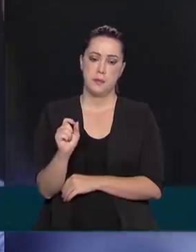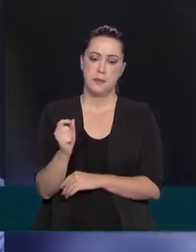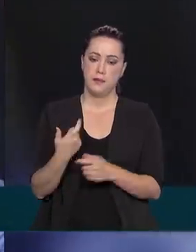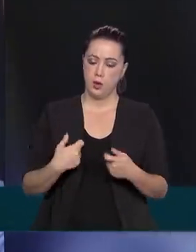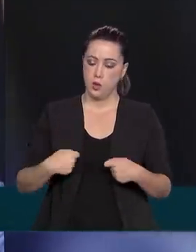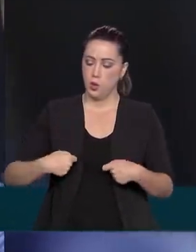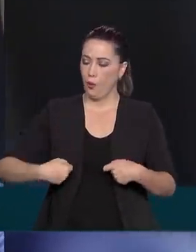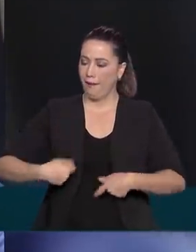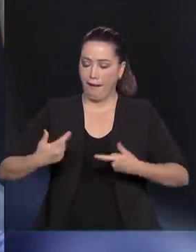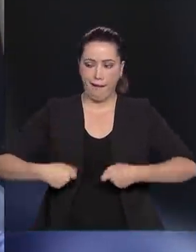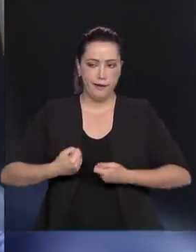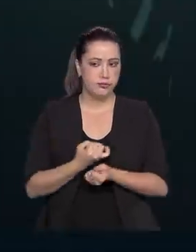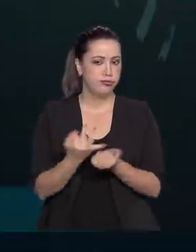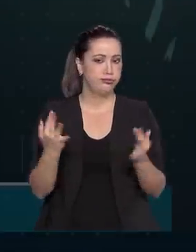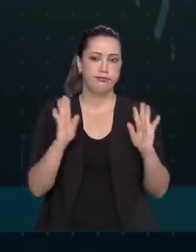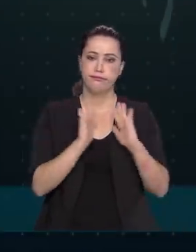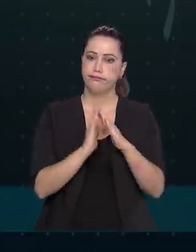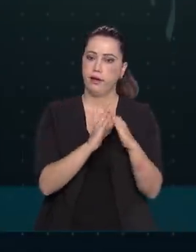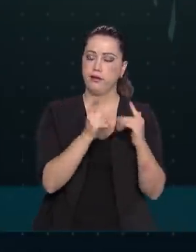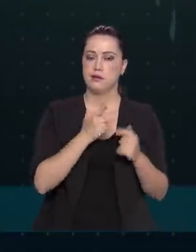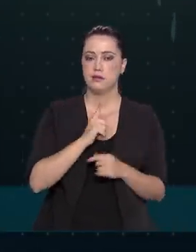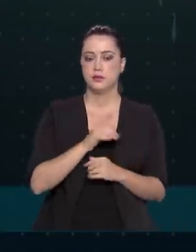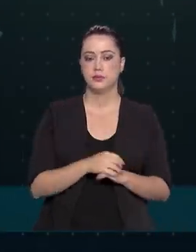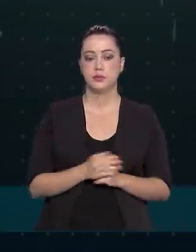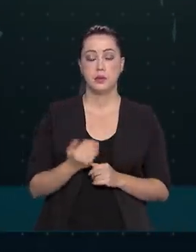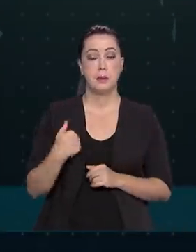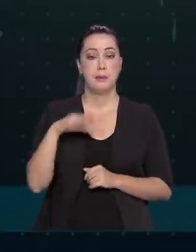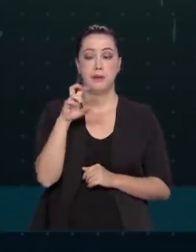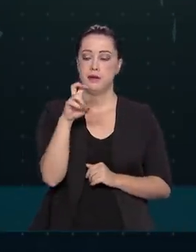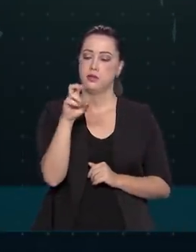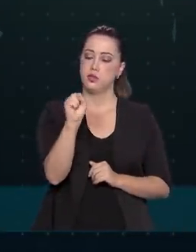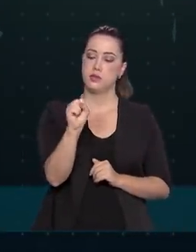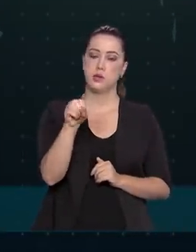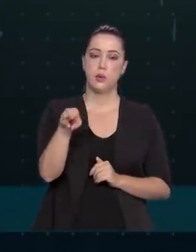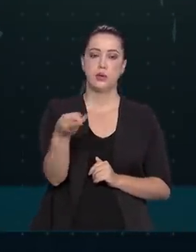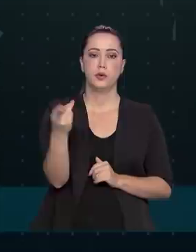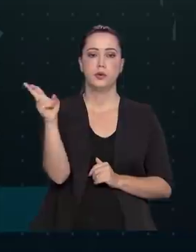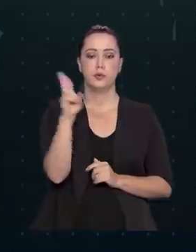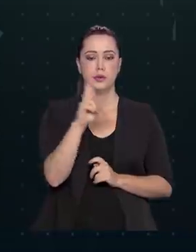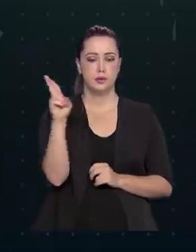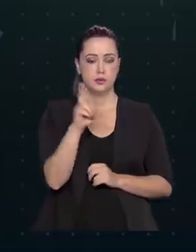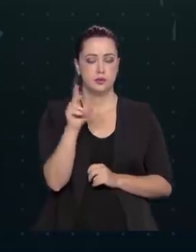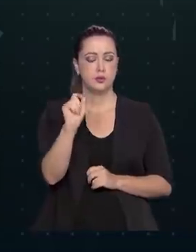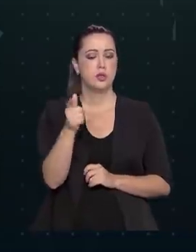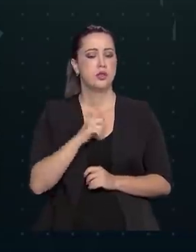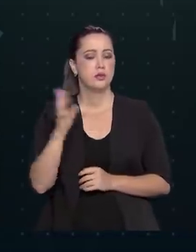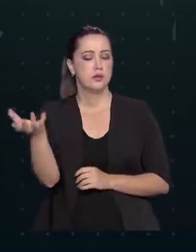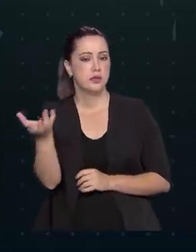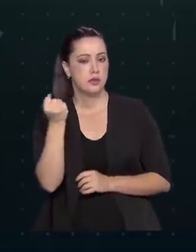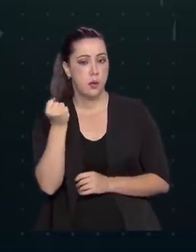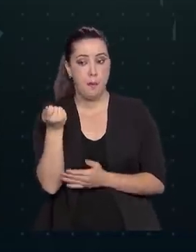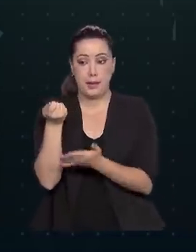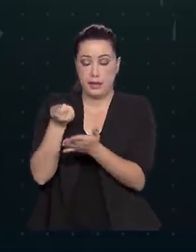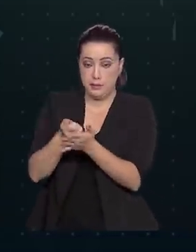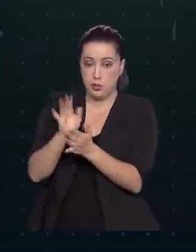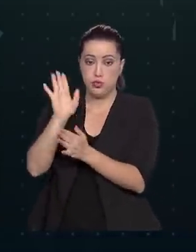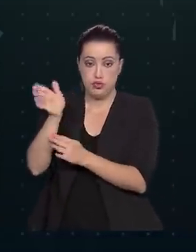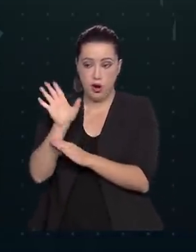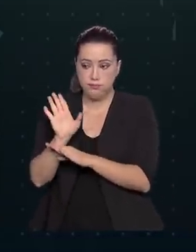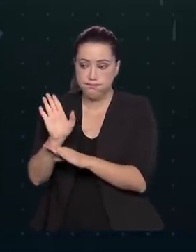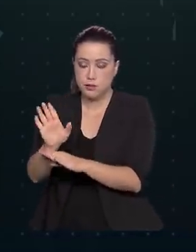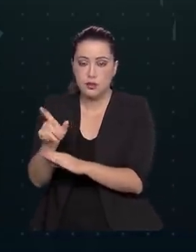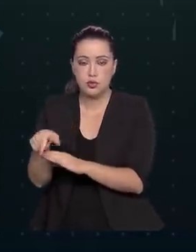despesas diversas que a gente tem em casa. Mais de 58 milhões de brasileiros tiveram o auxílio emergencial depositado em suas